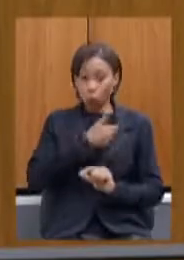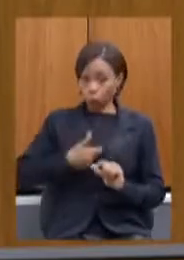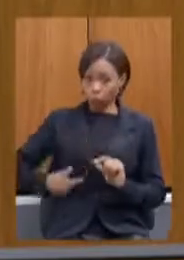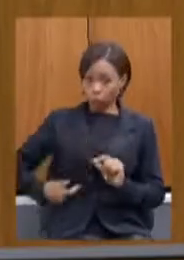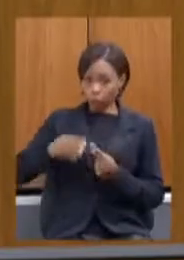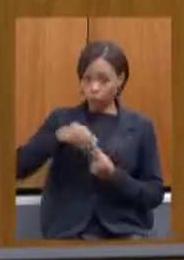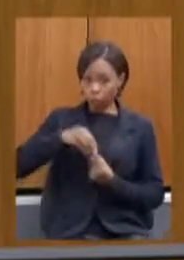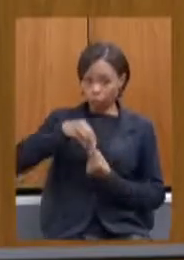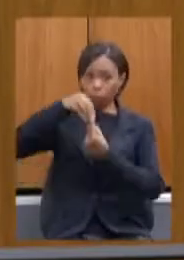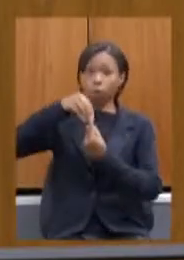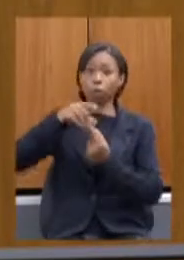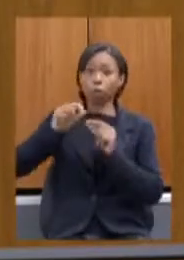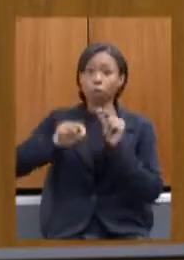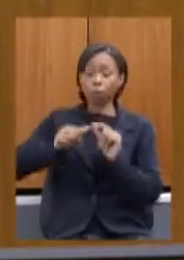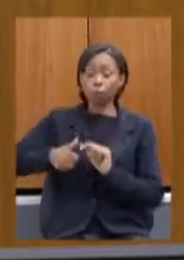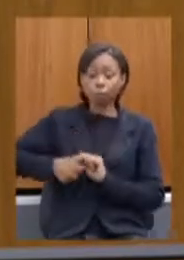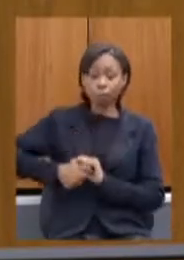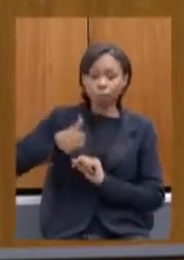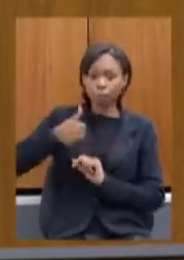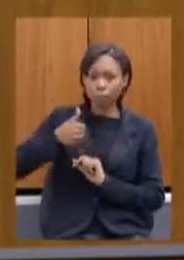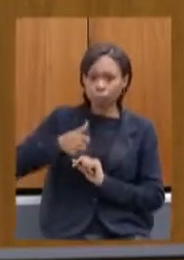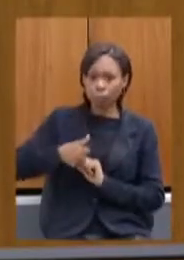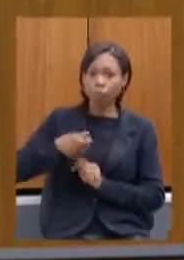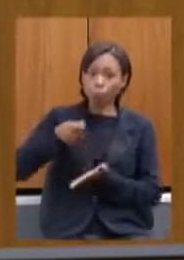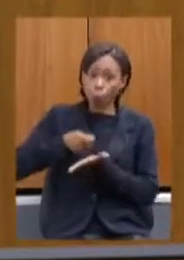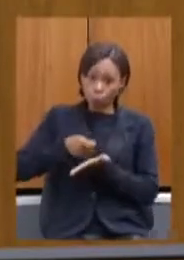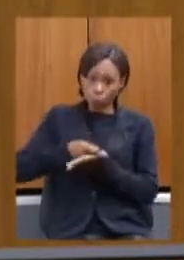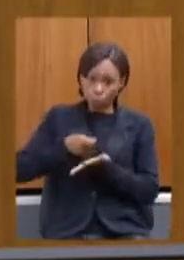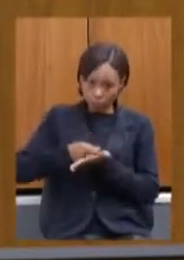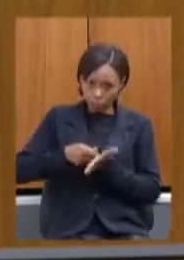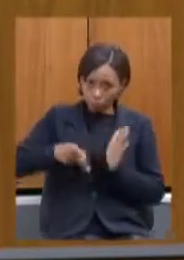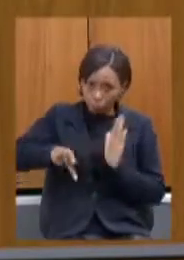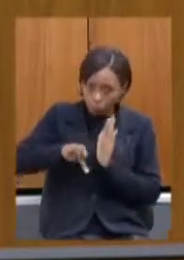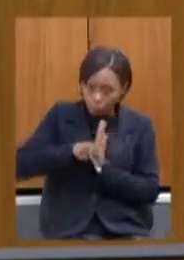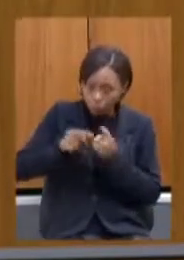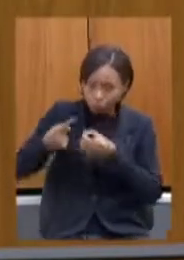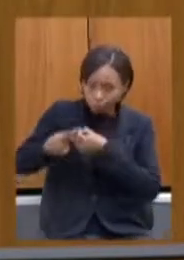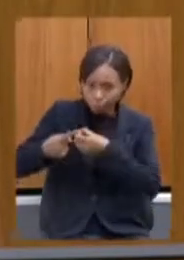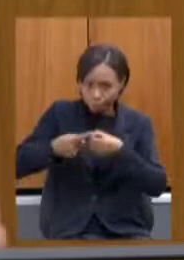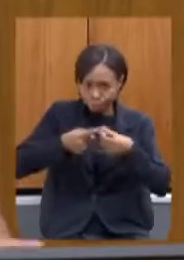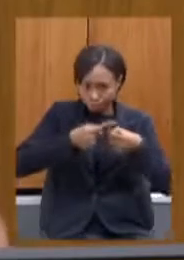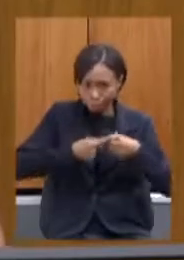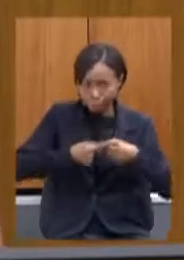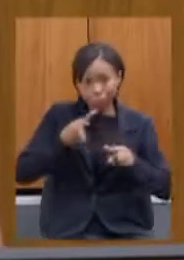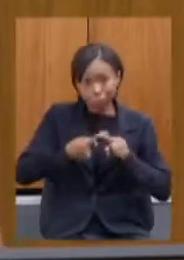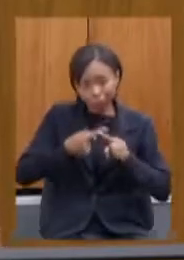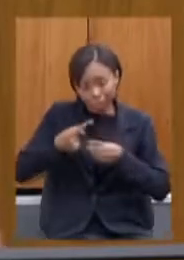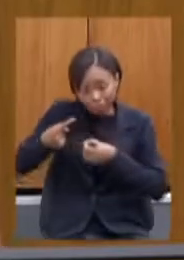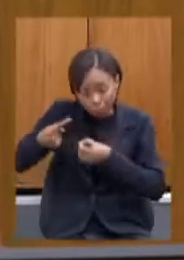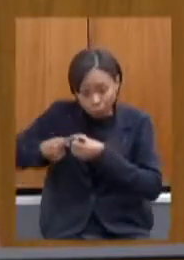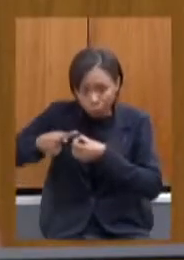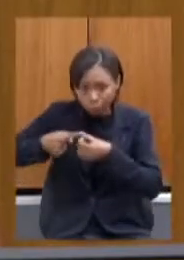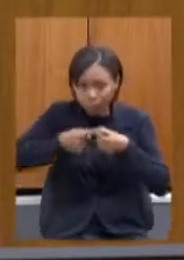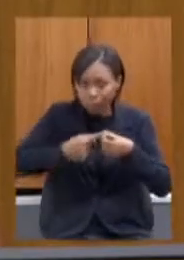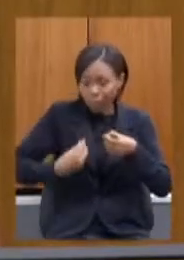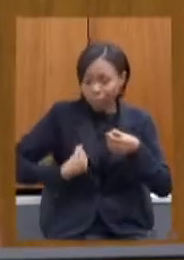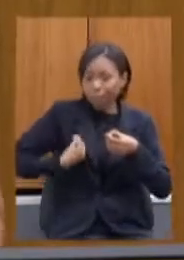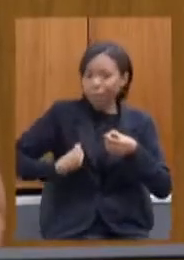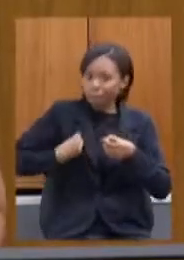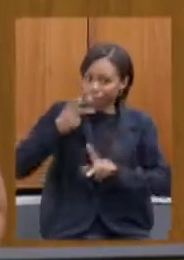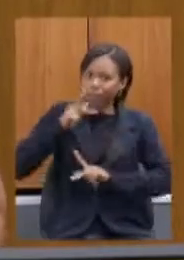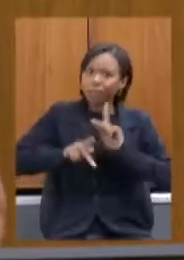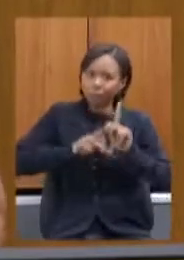primeiro arcar com as suas obrigações em relação aos municípios afinal são nos municípios onde as pessoas vivem é importante